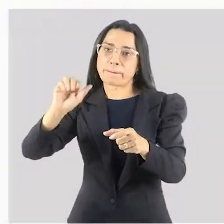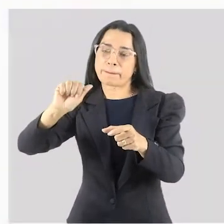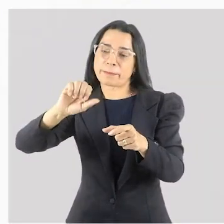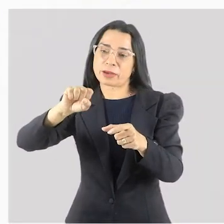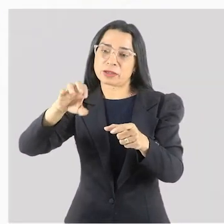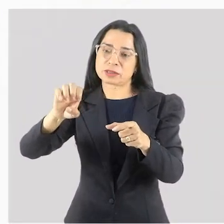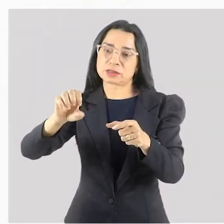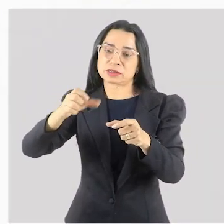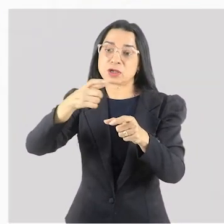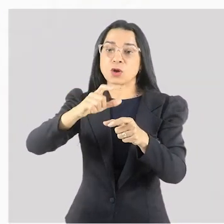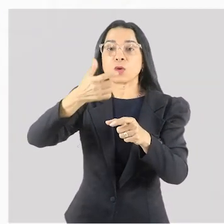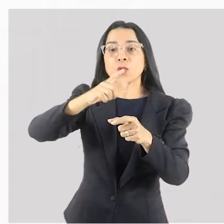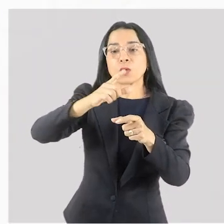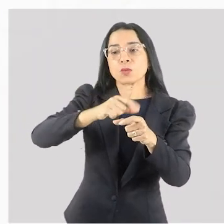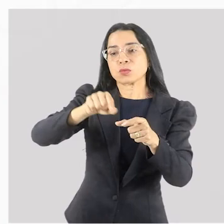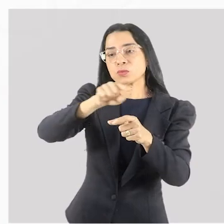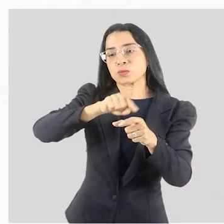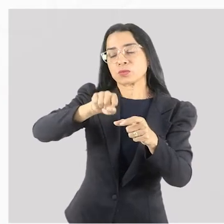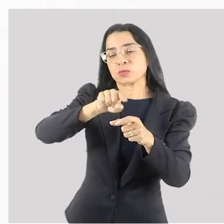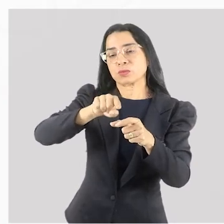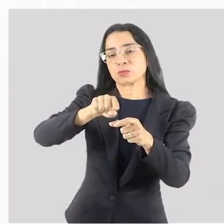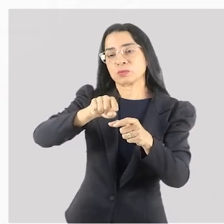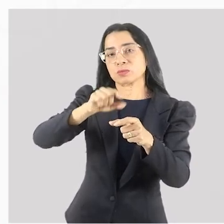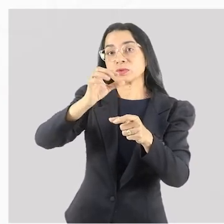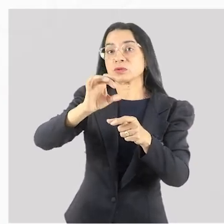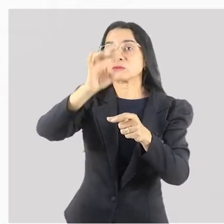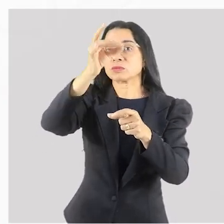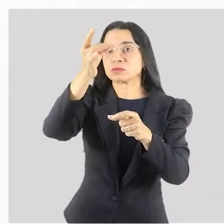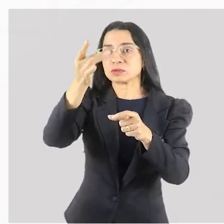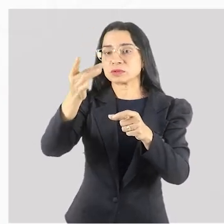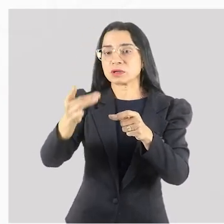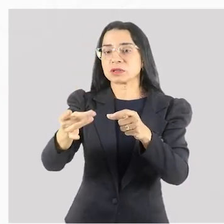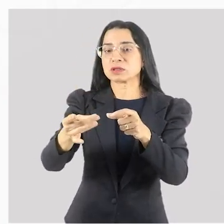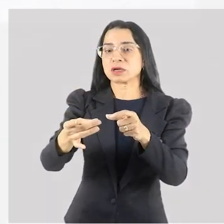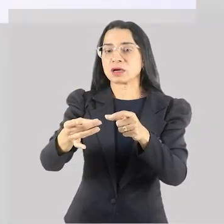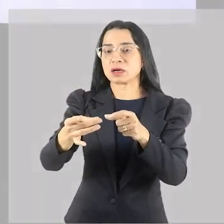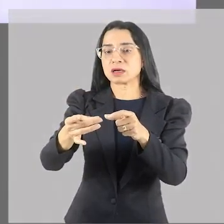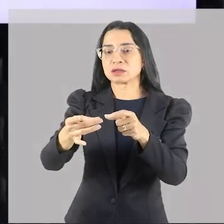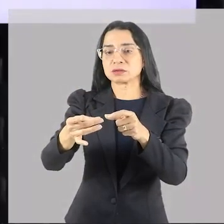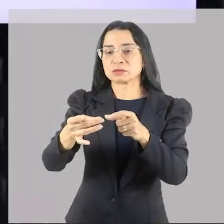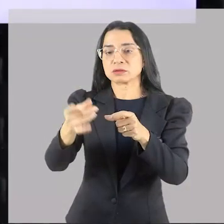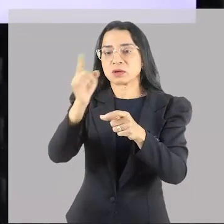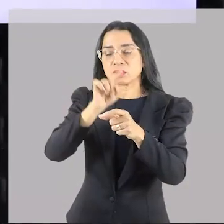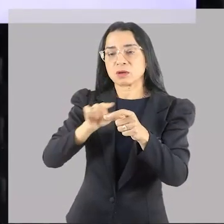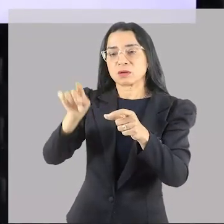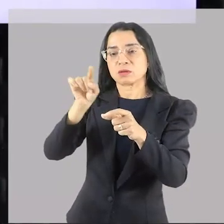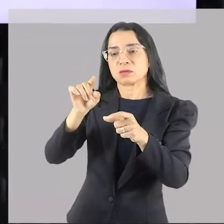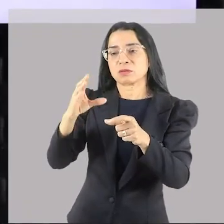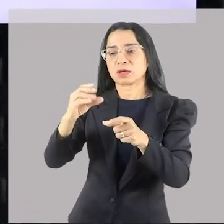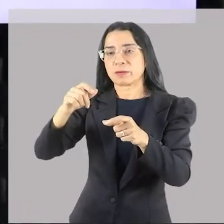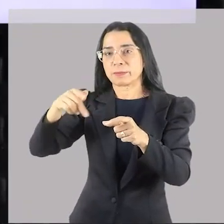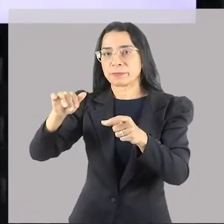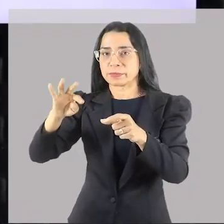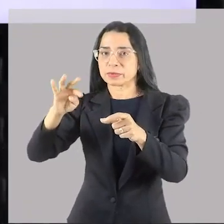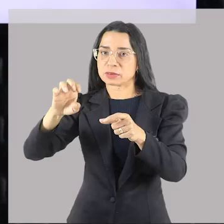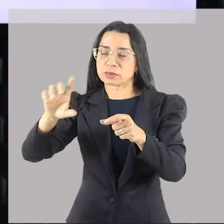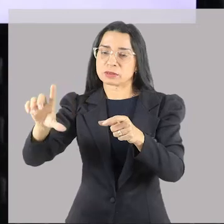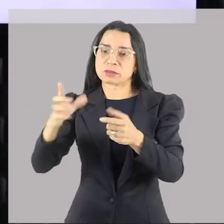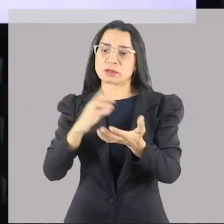o corpo da coluna, que é chamada de fuste, e o detalhe de cima, esse enfeitadinho aí de cima, que é o capitel. Bom,